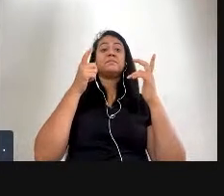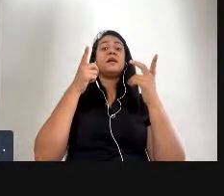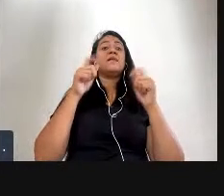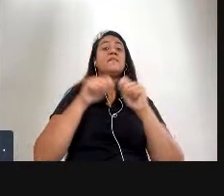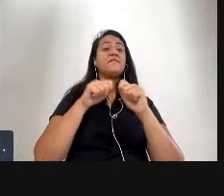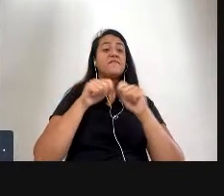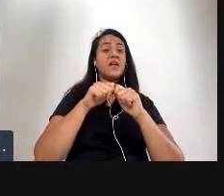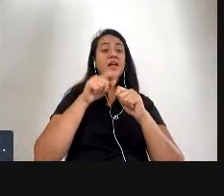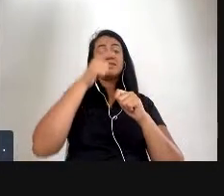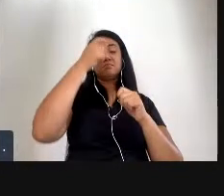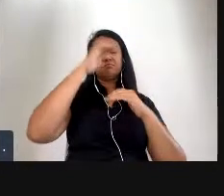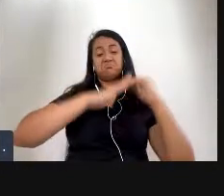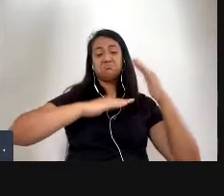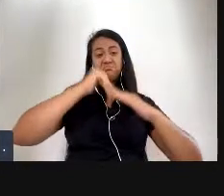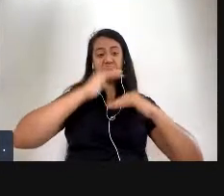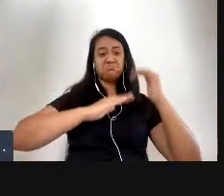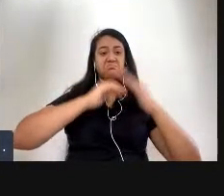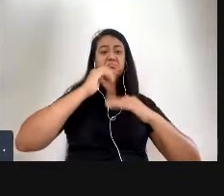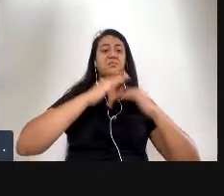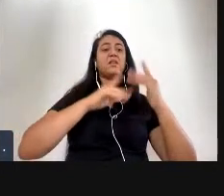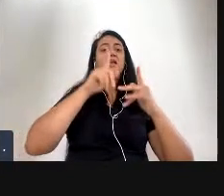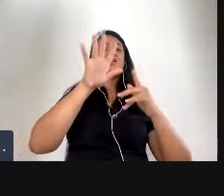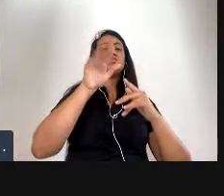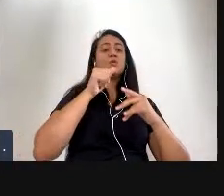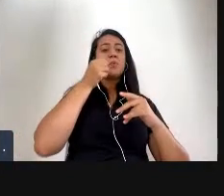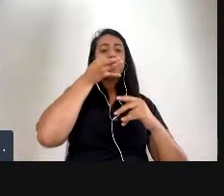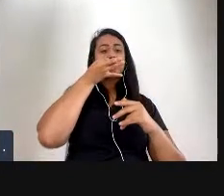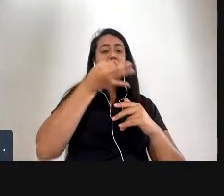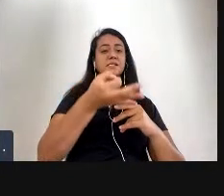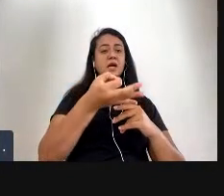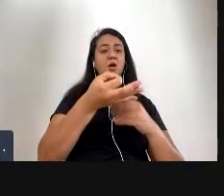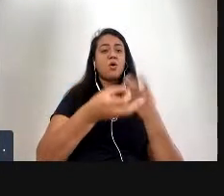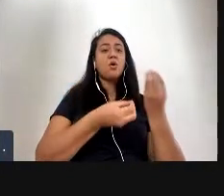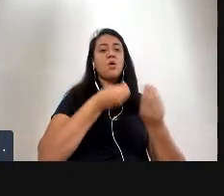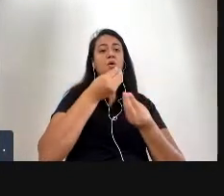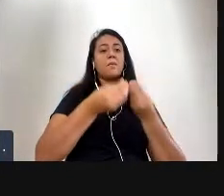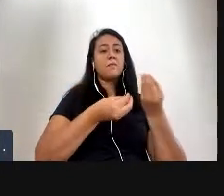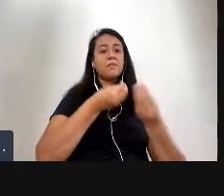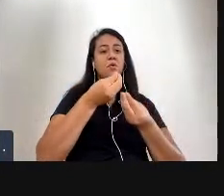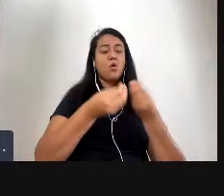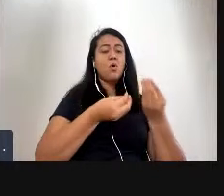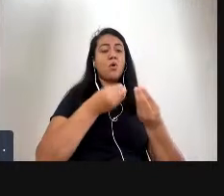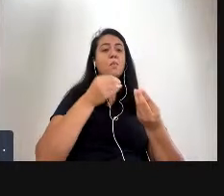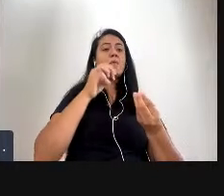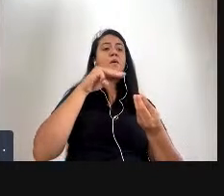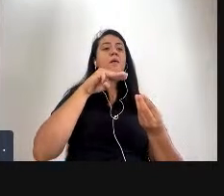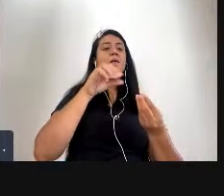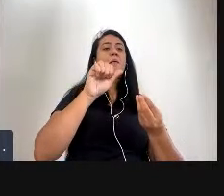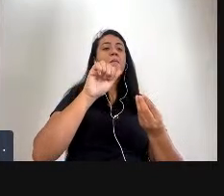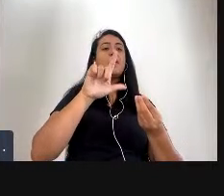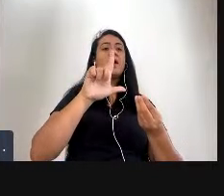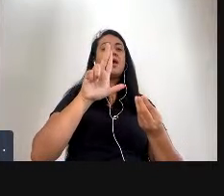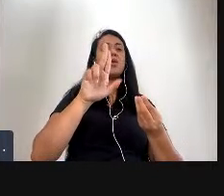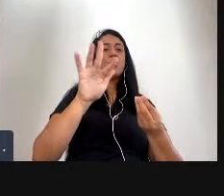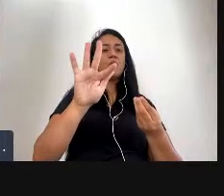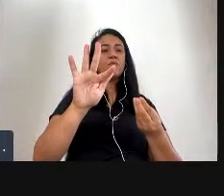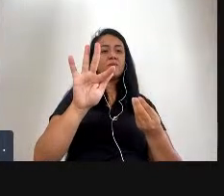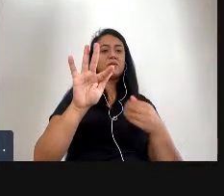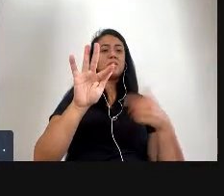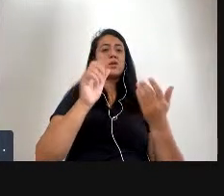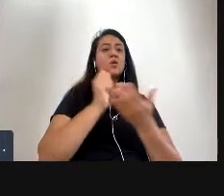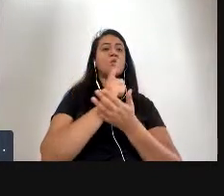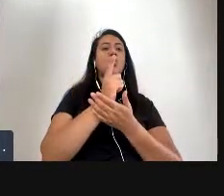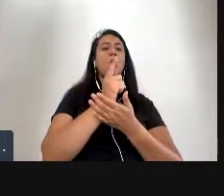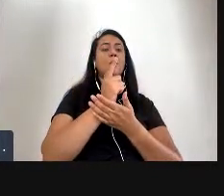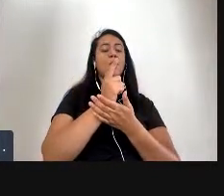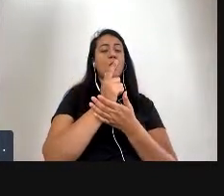indivíduo que chamou a atenção do Maluf o indivíduo que comprou as arcas cheias